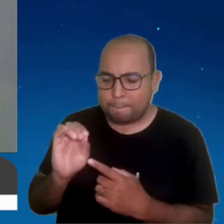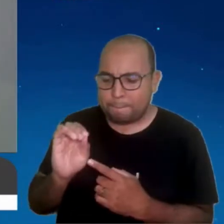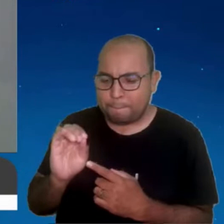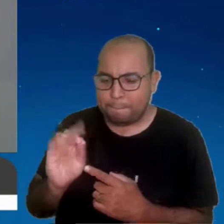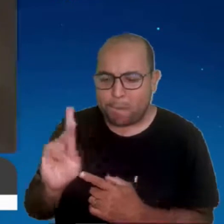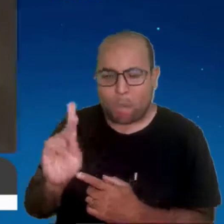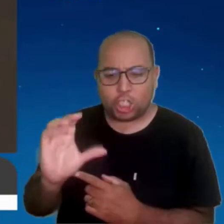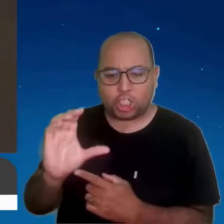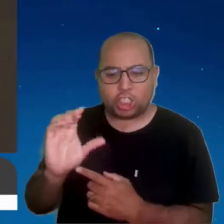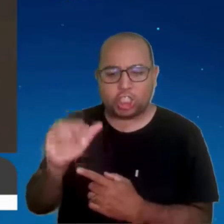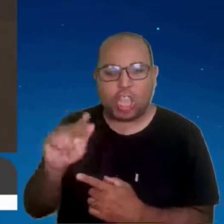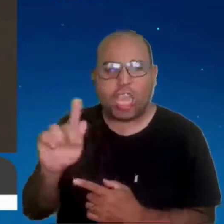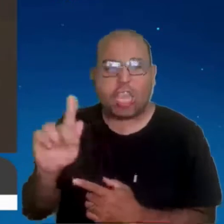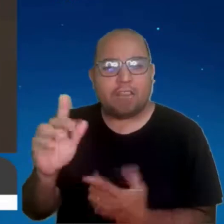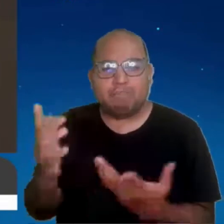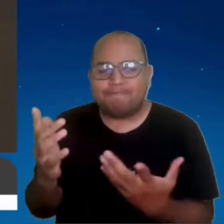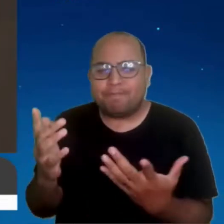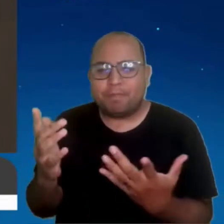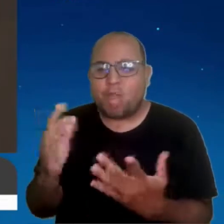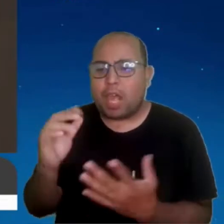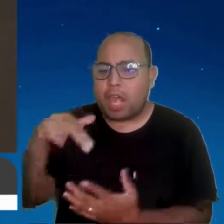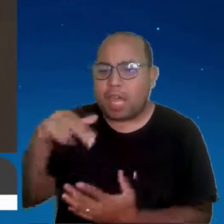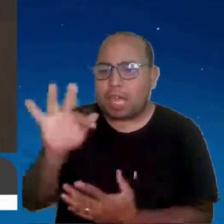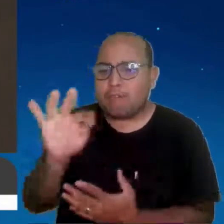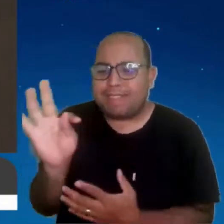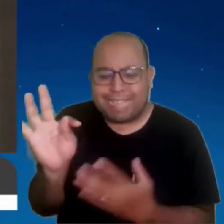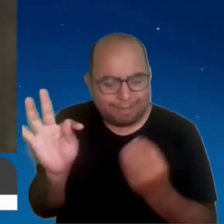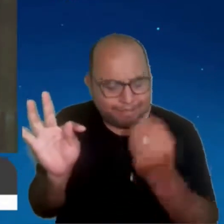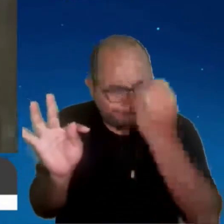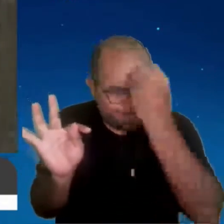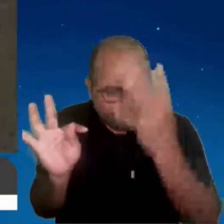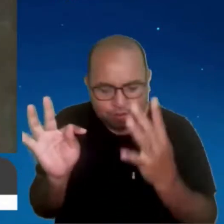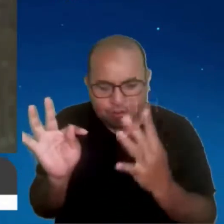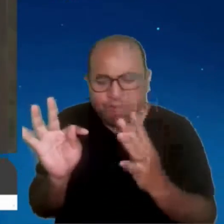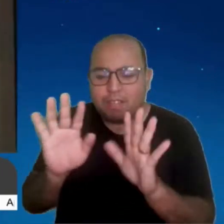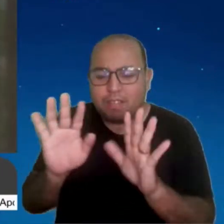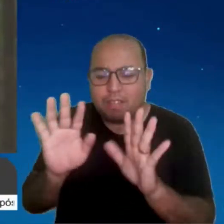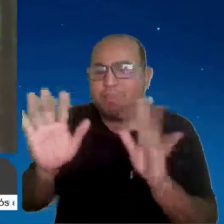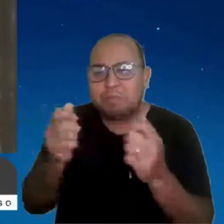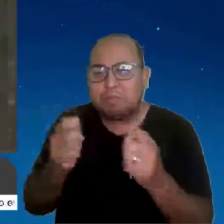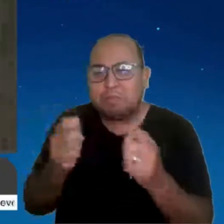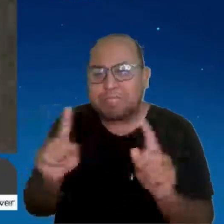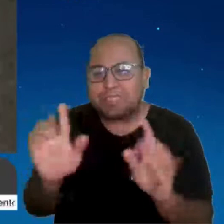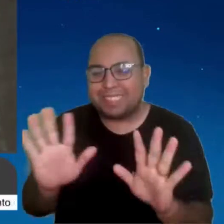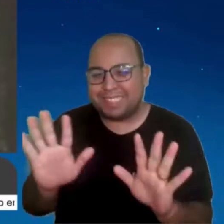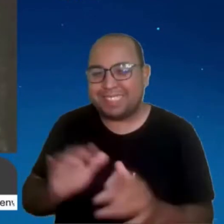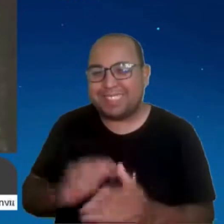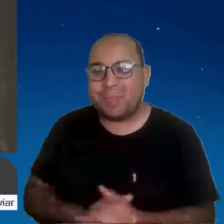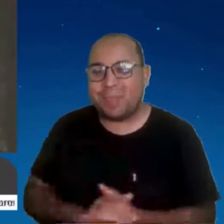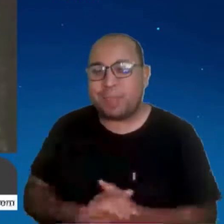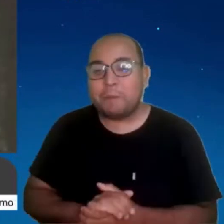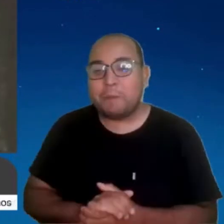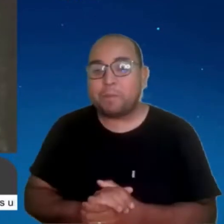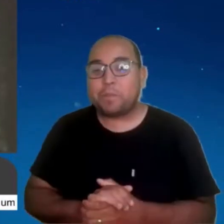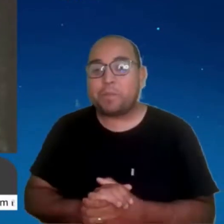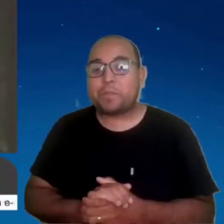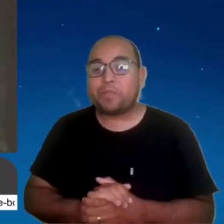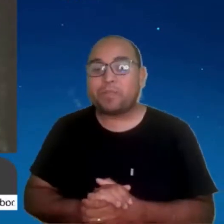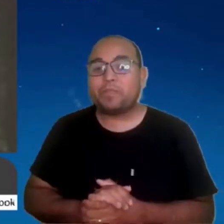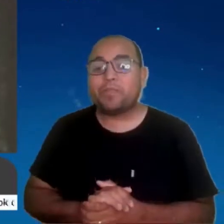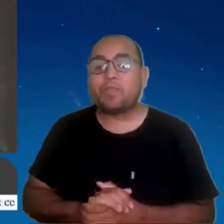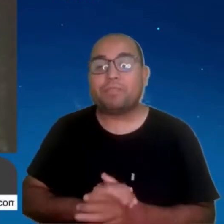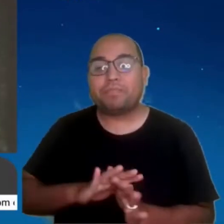curso. Não precisa, mas você precisa saber o que é o NFT e a gente vai ajudar. Então, vamos lá. Nos últimos anos, até que com a questão do